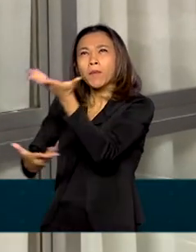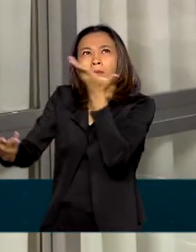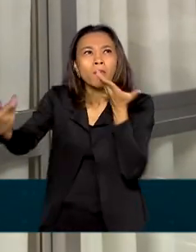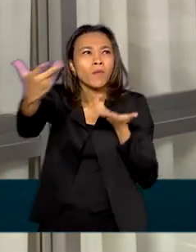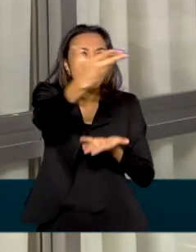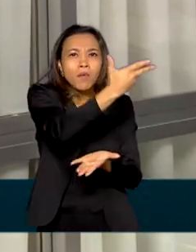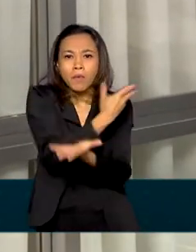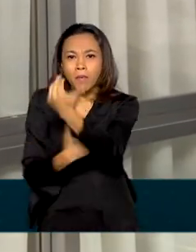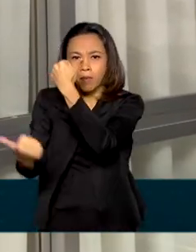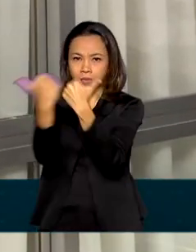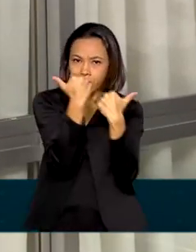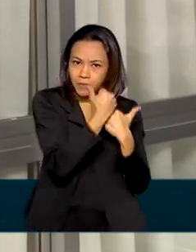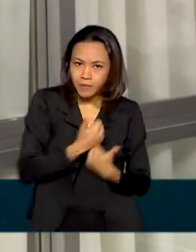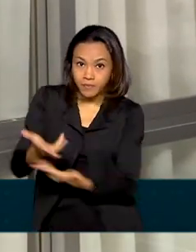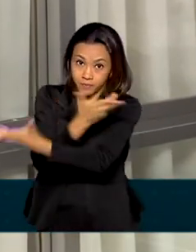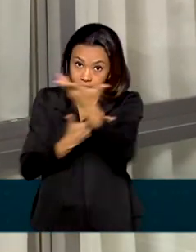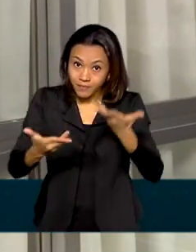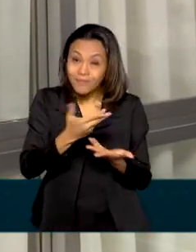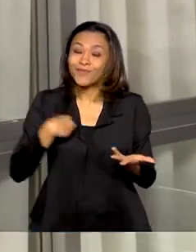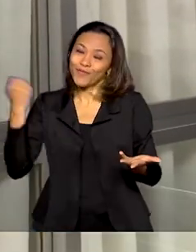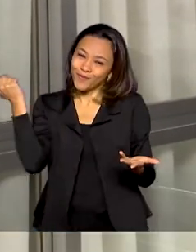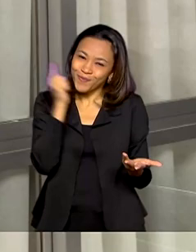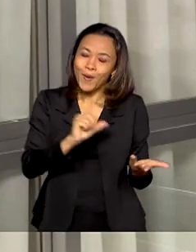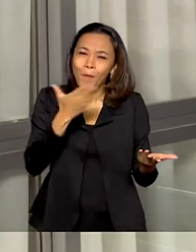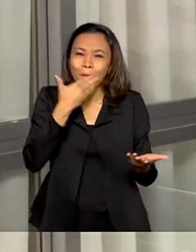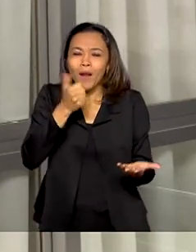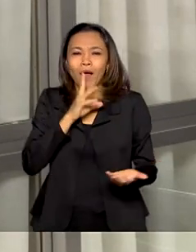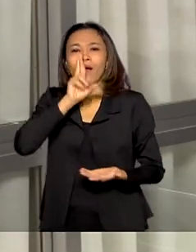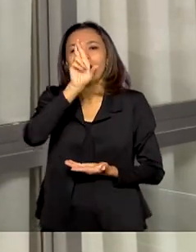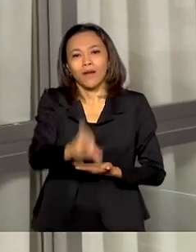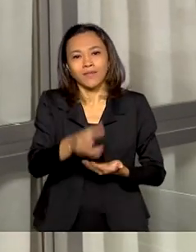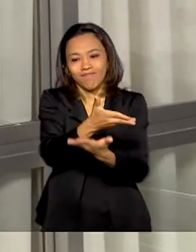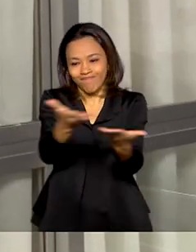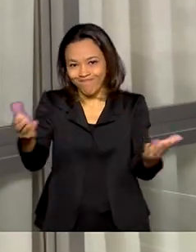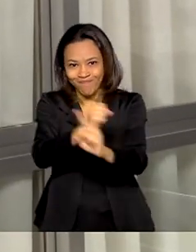cooperativo que nós traremos o melhor resultado para a sociedade brasileira.